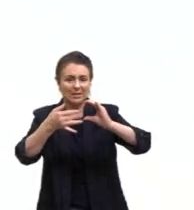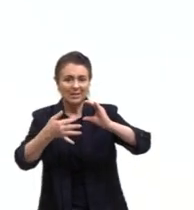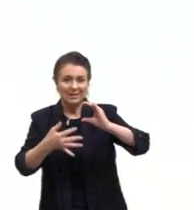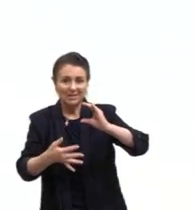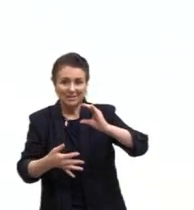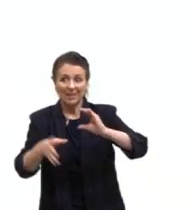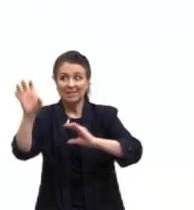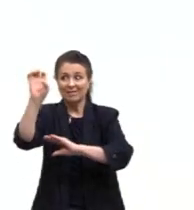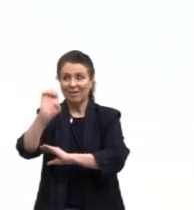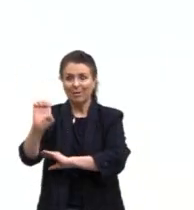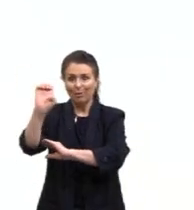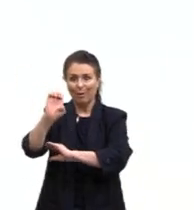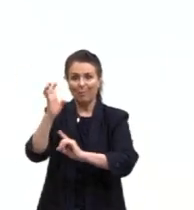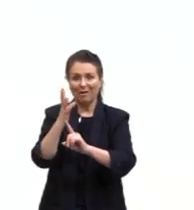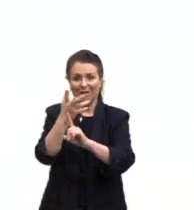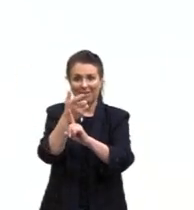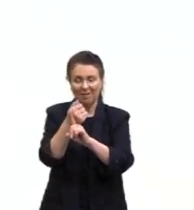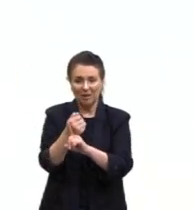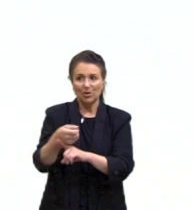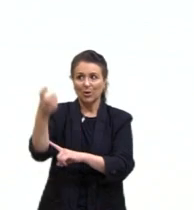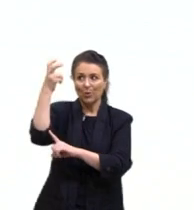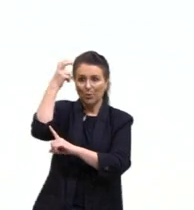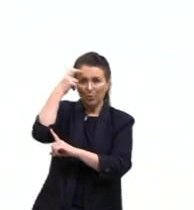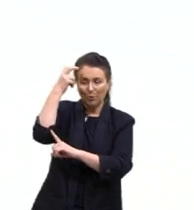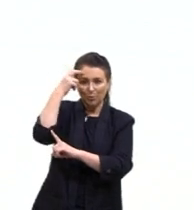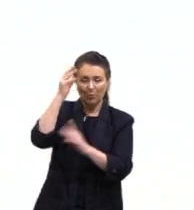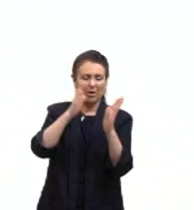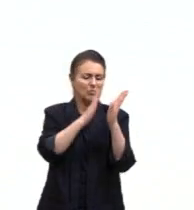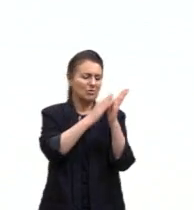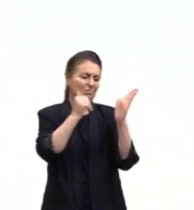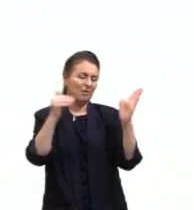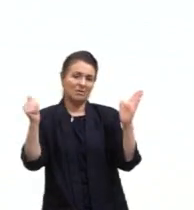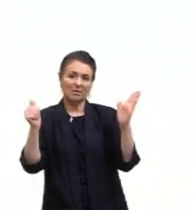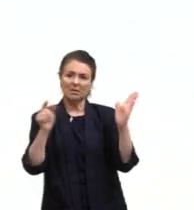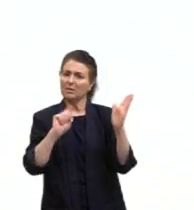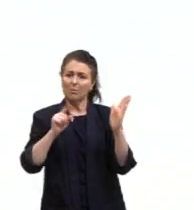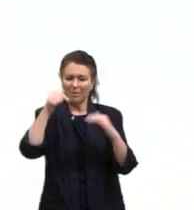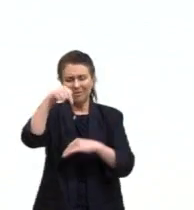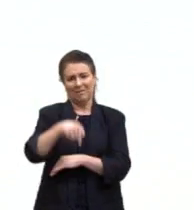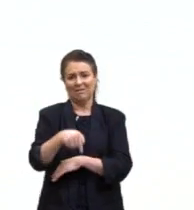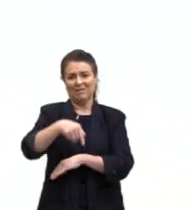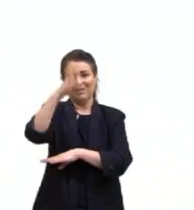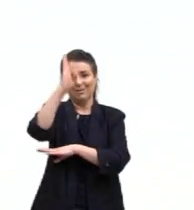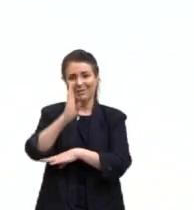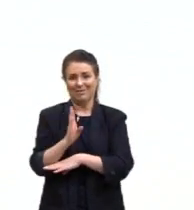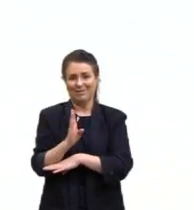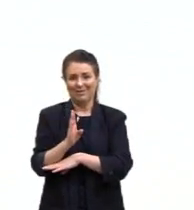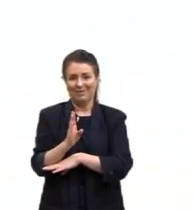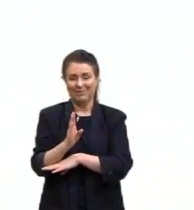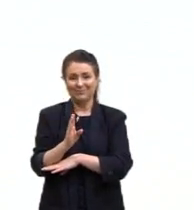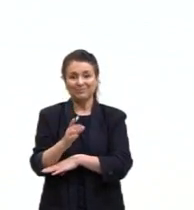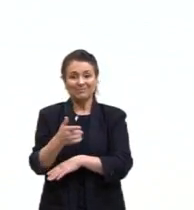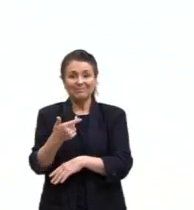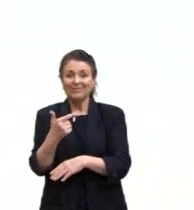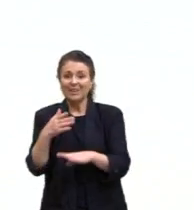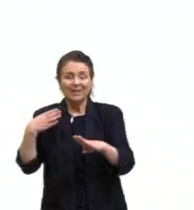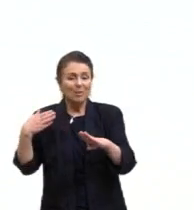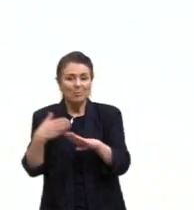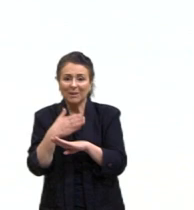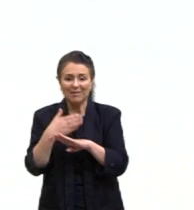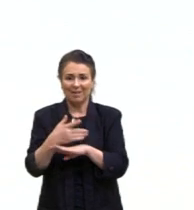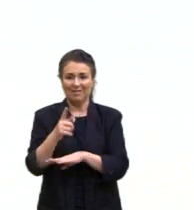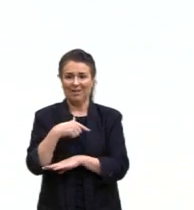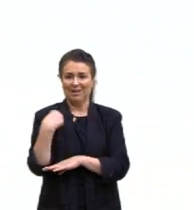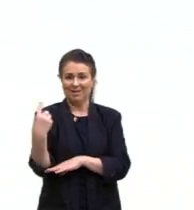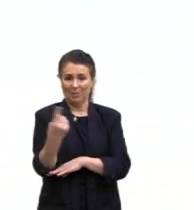da cultura, de culturas estéticas, que não são nossas, às quais nós não pertencemos, o